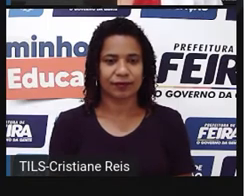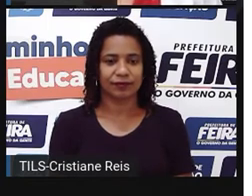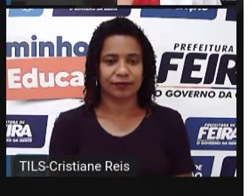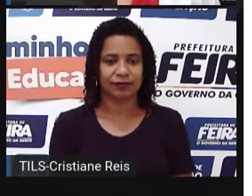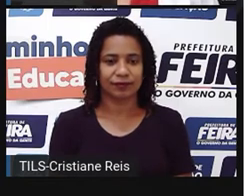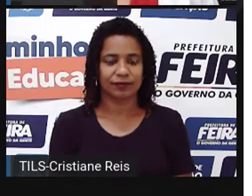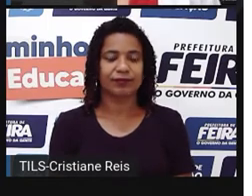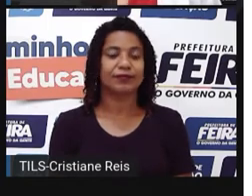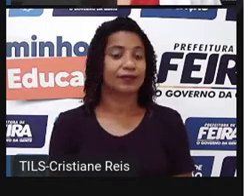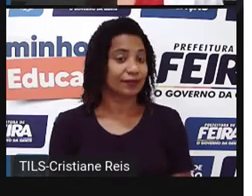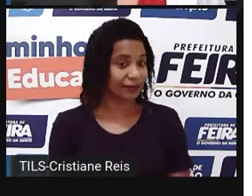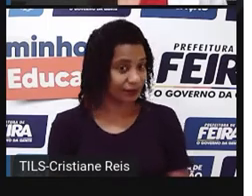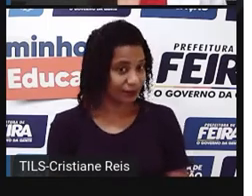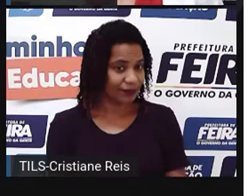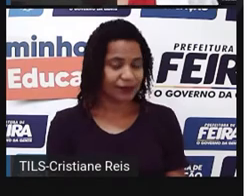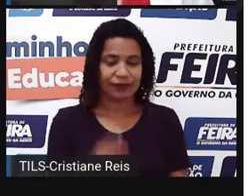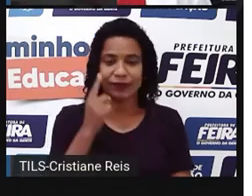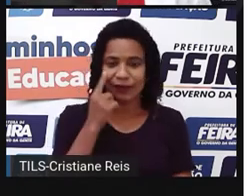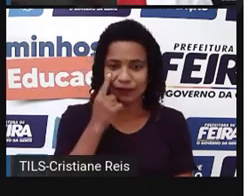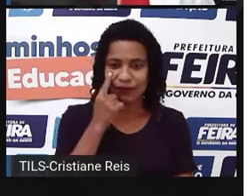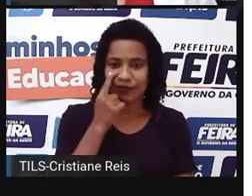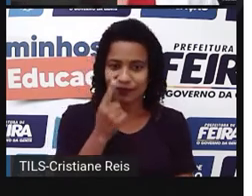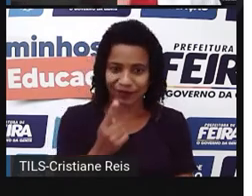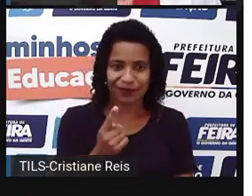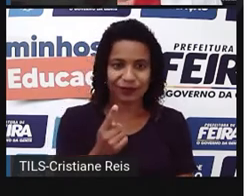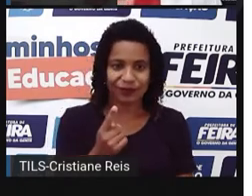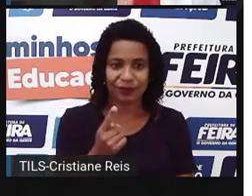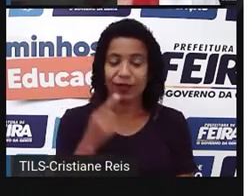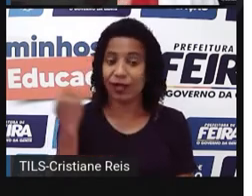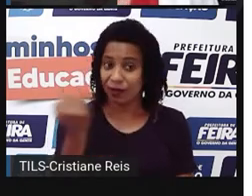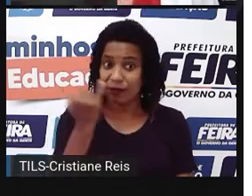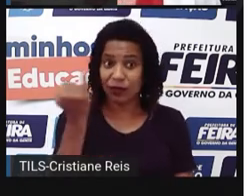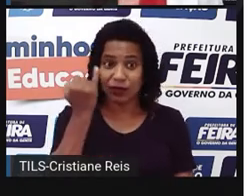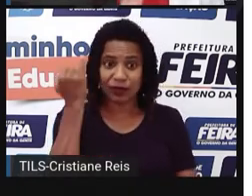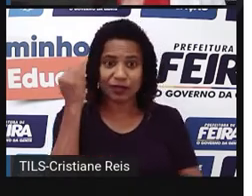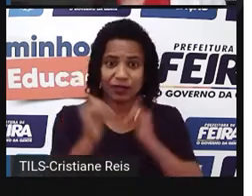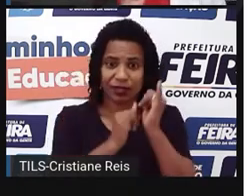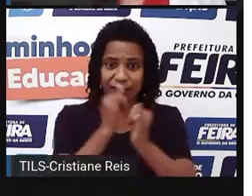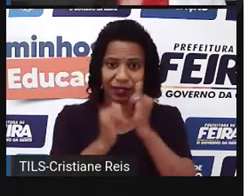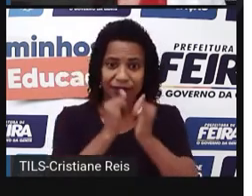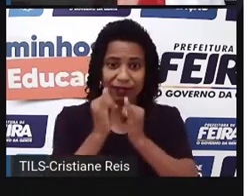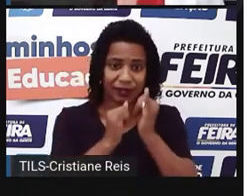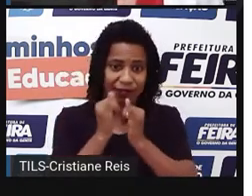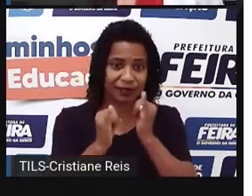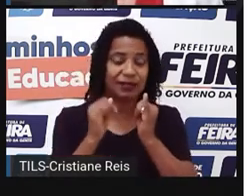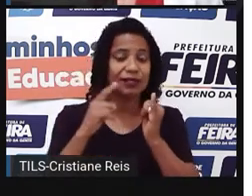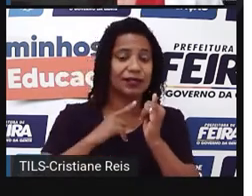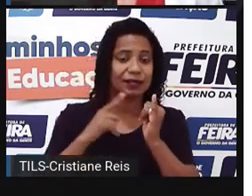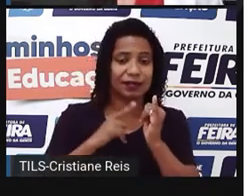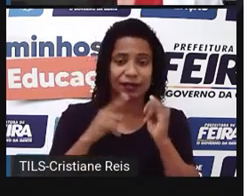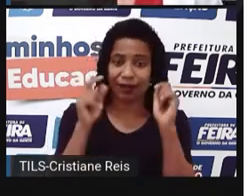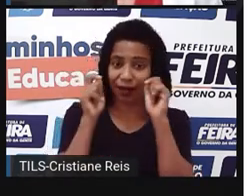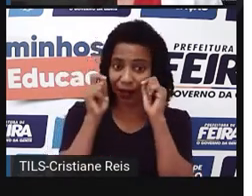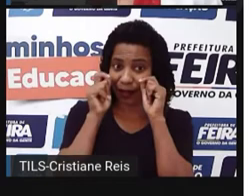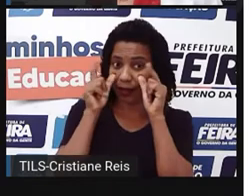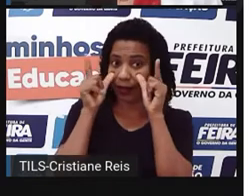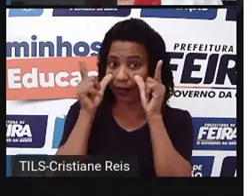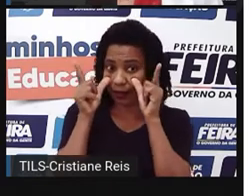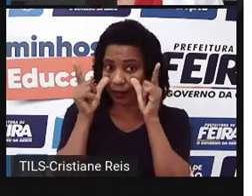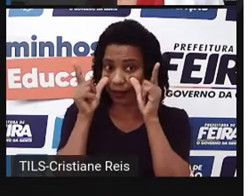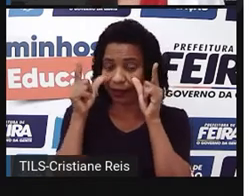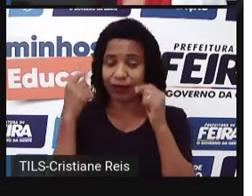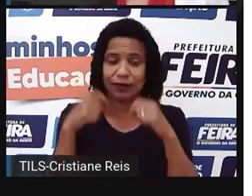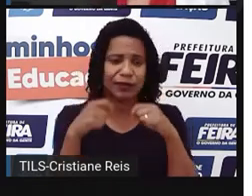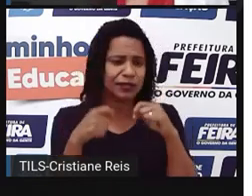Então, é importante estar sempre alerta na internet, não é verdade? Então, eu devo usar pistas